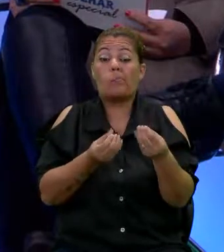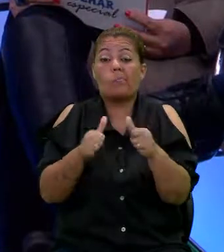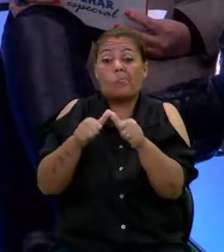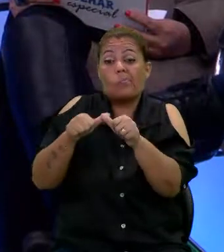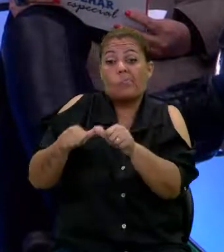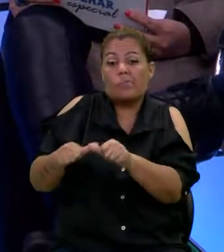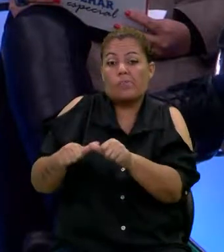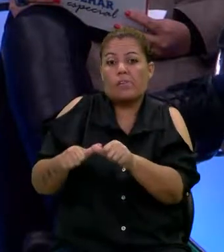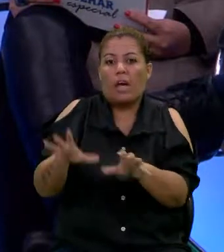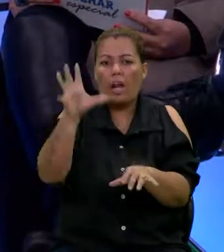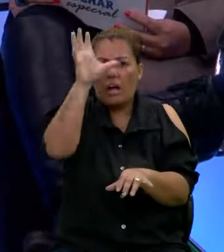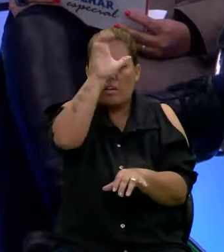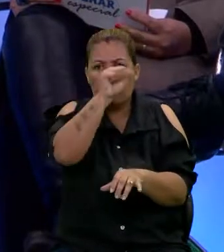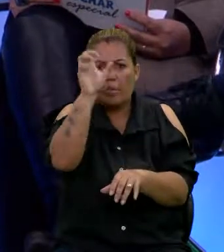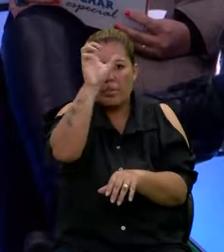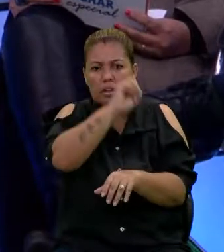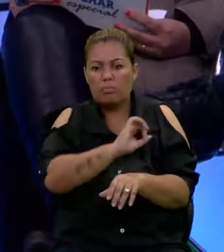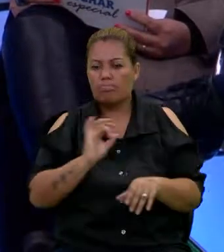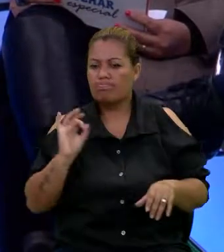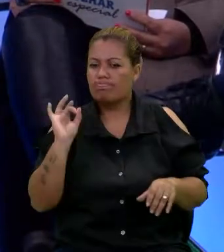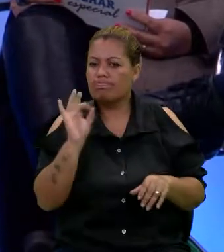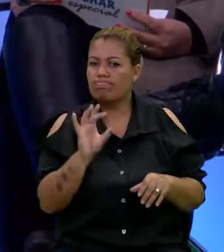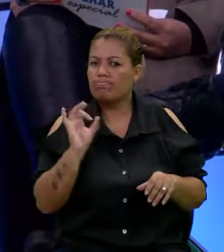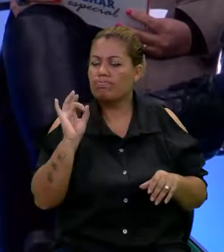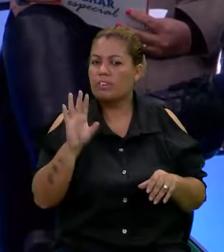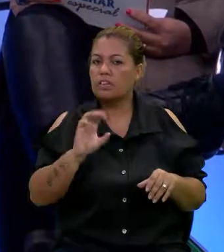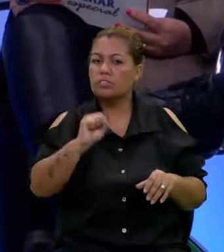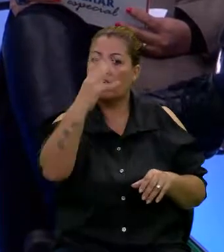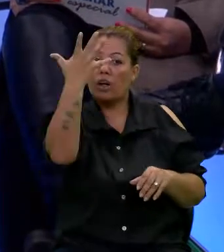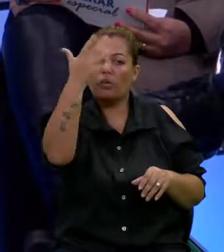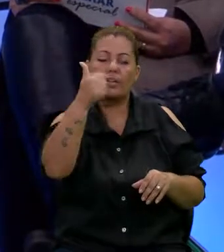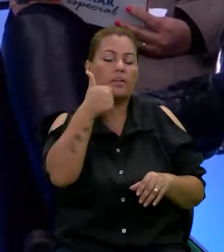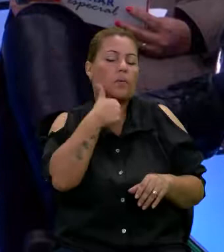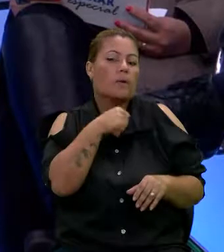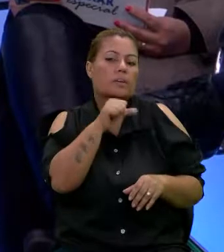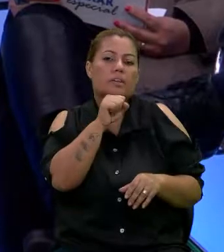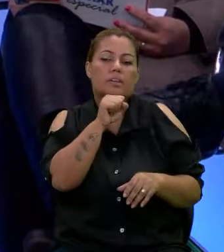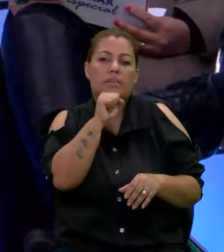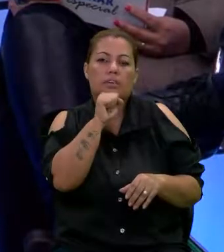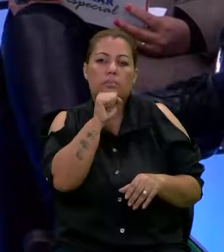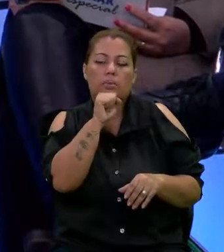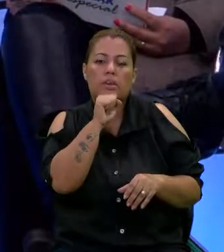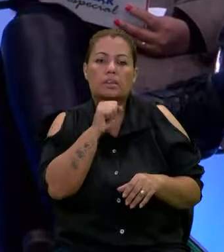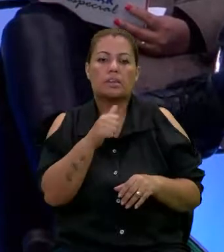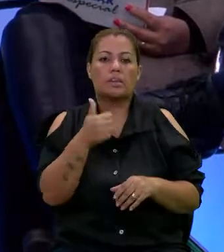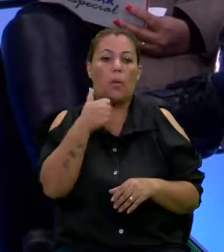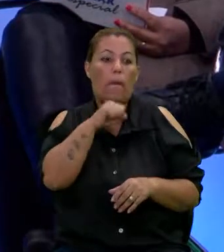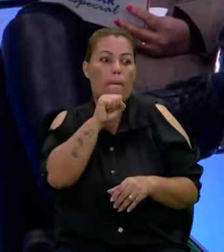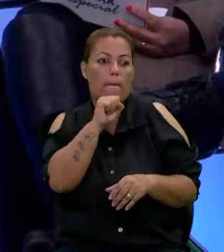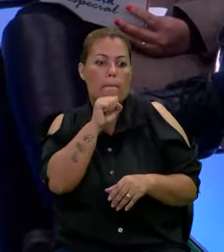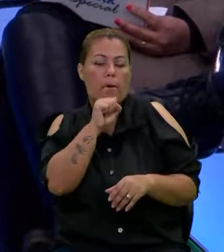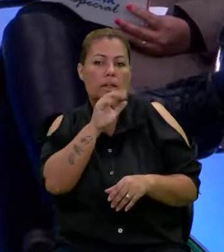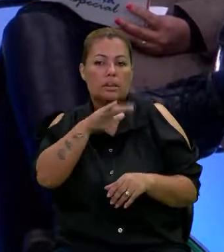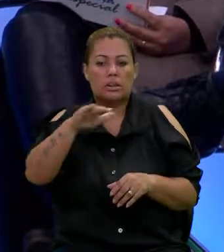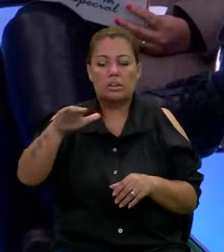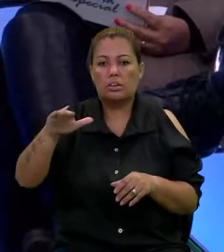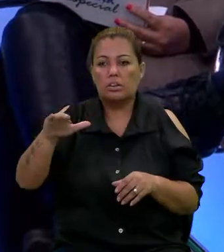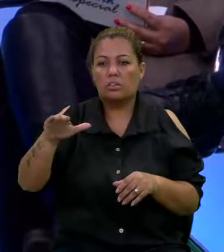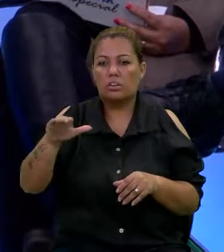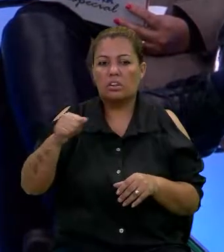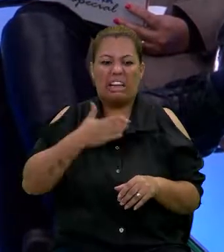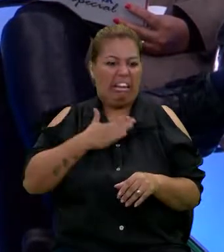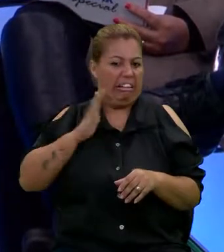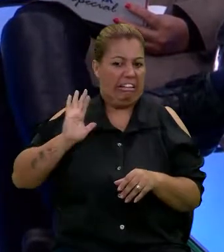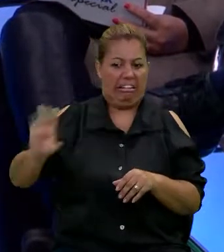Ela vai aprender sozinha. Foi o que aconteceu com essas mães. Que são mães de crianças que ninguém quer.